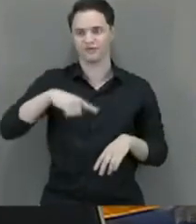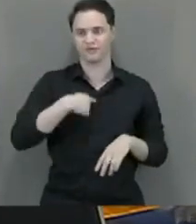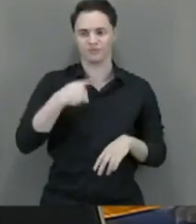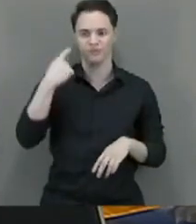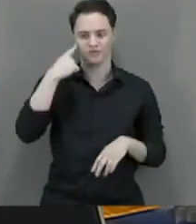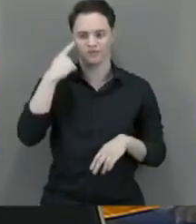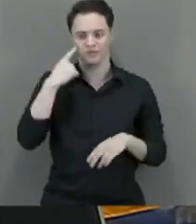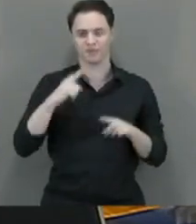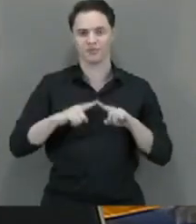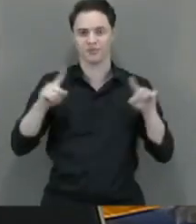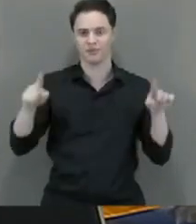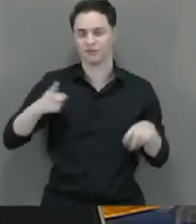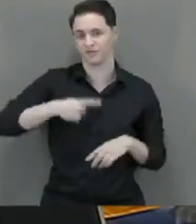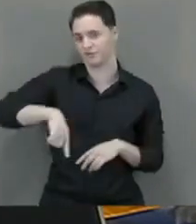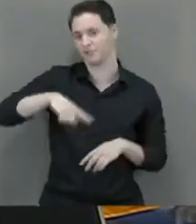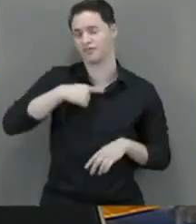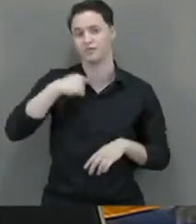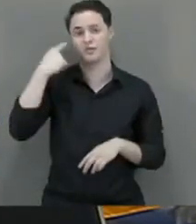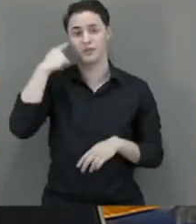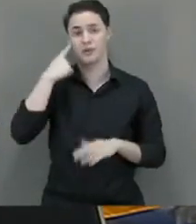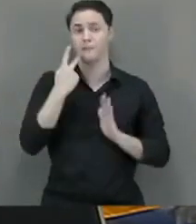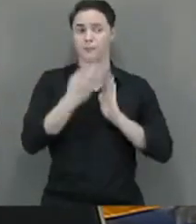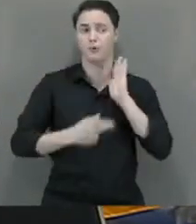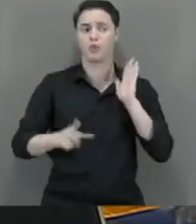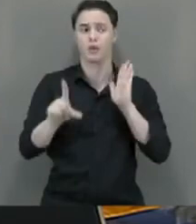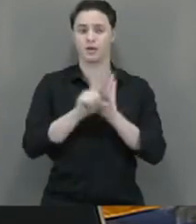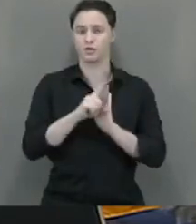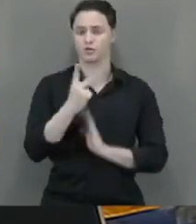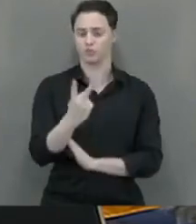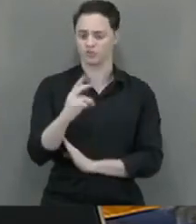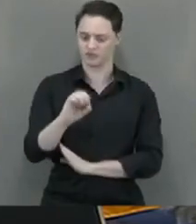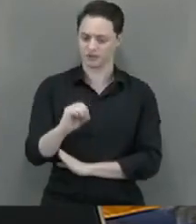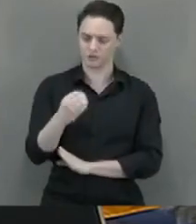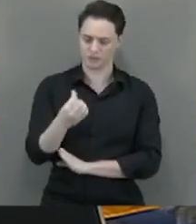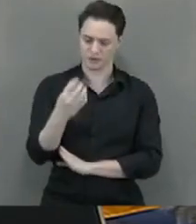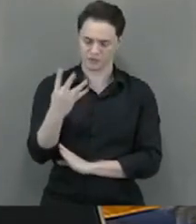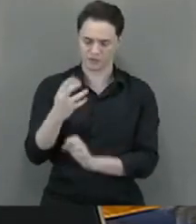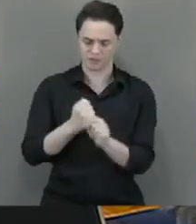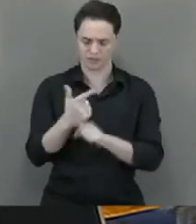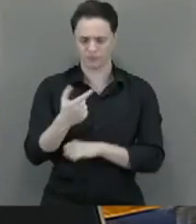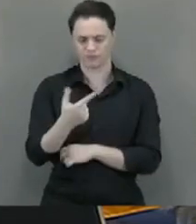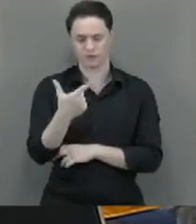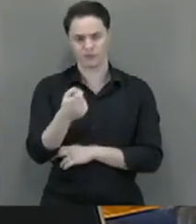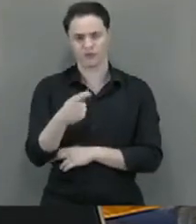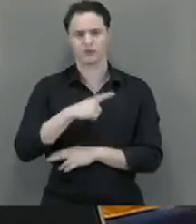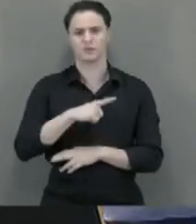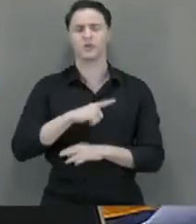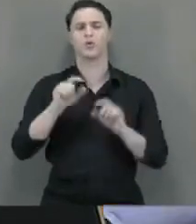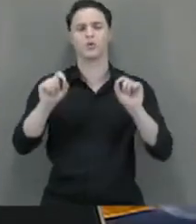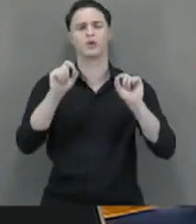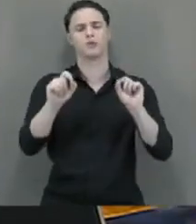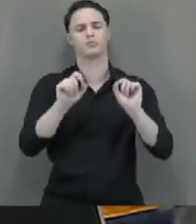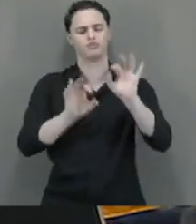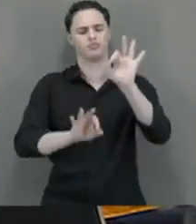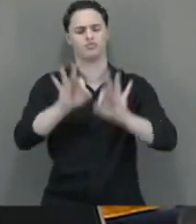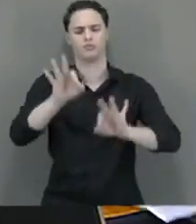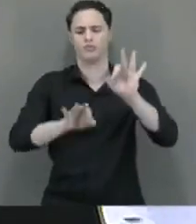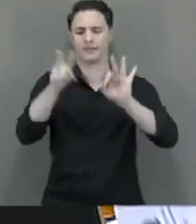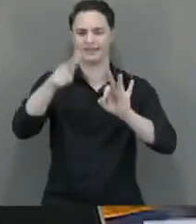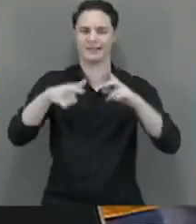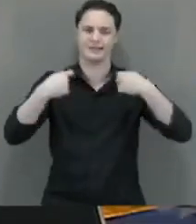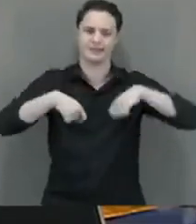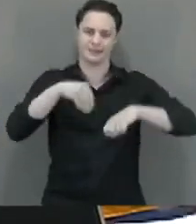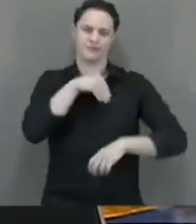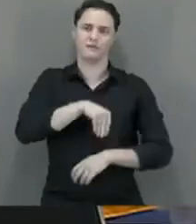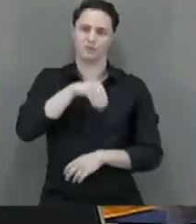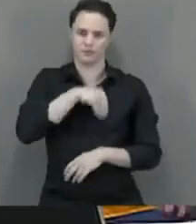artigo 2º do projeto de lei 2064, de 2020, procedendo-se à renumeração necessária.